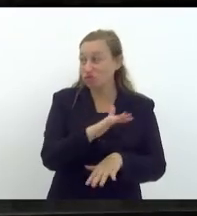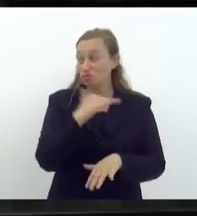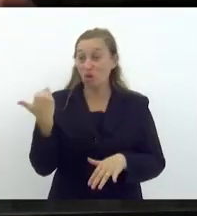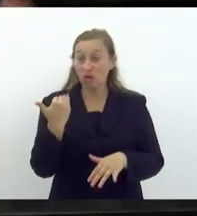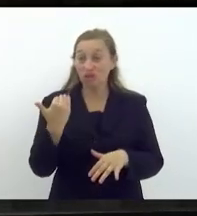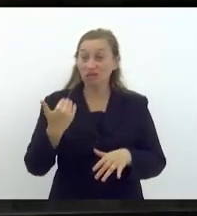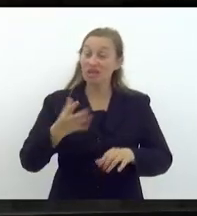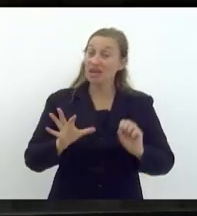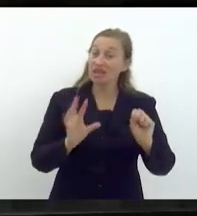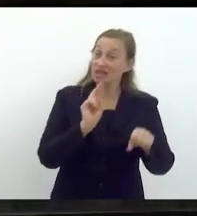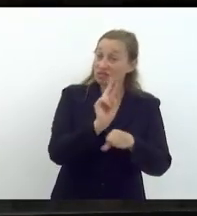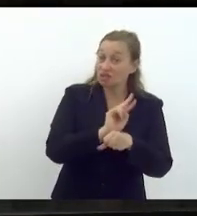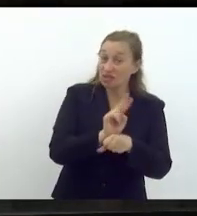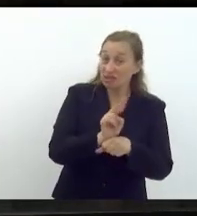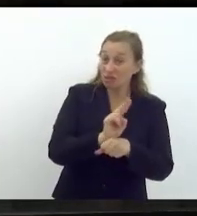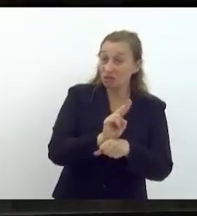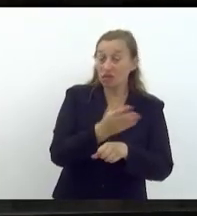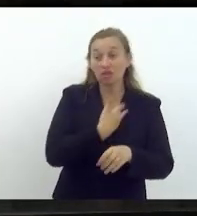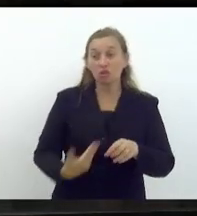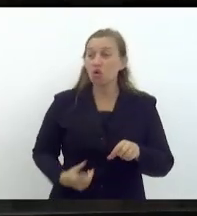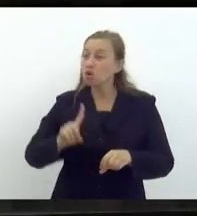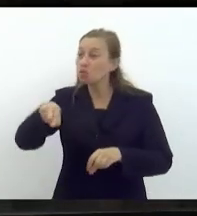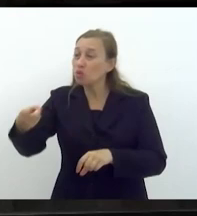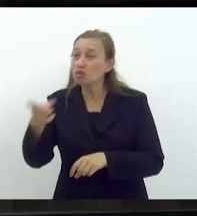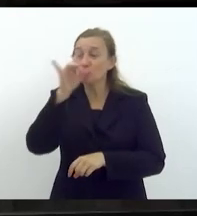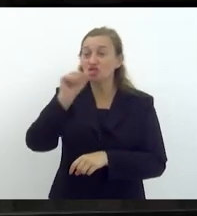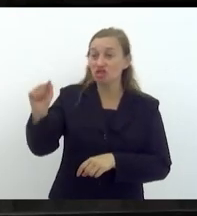agente de segurança pública, no outro dia, está trabalhando